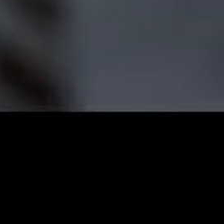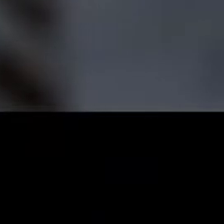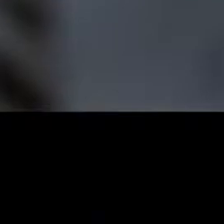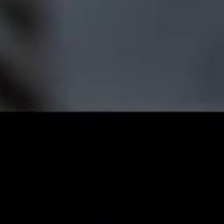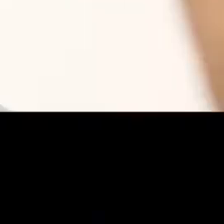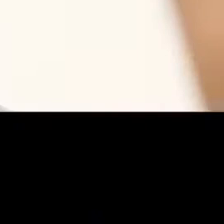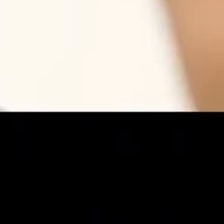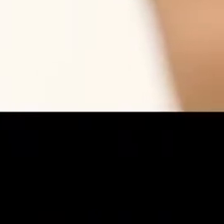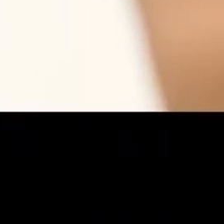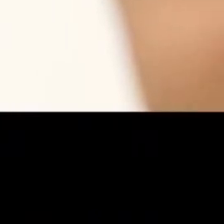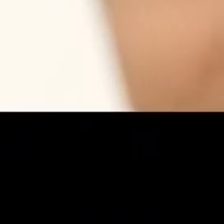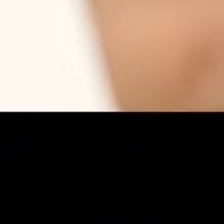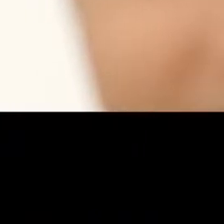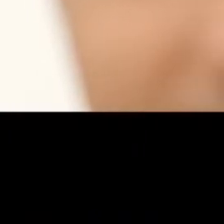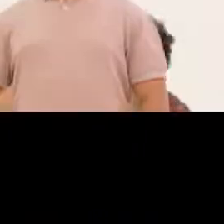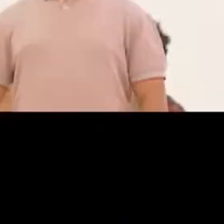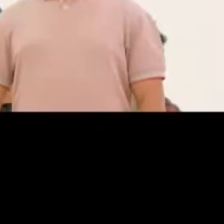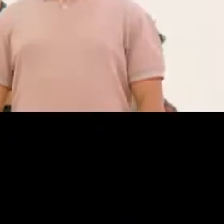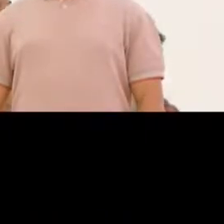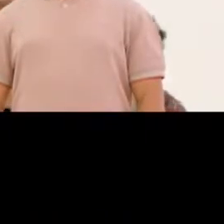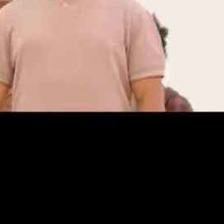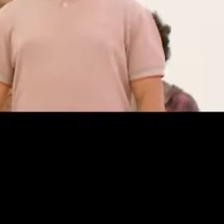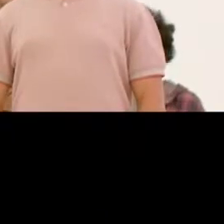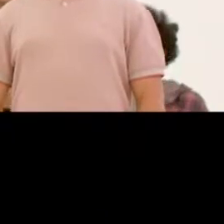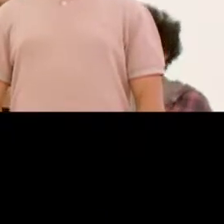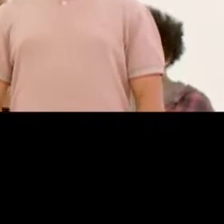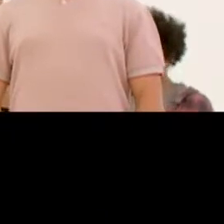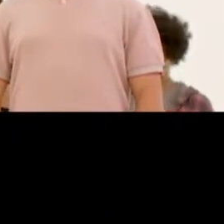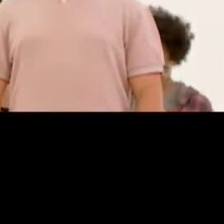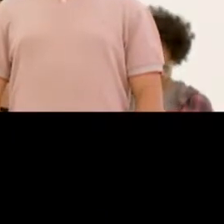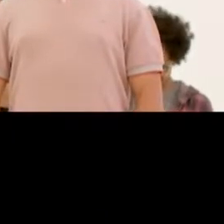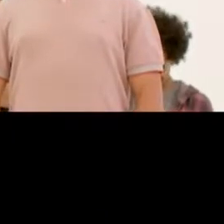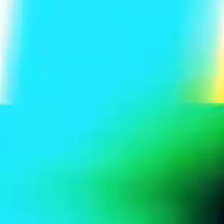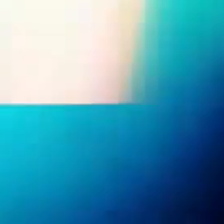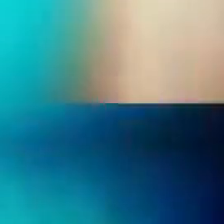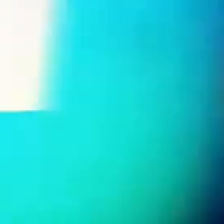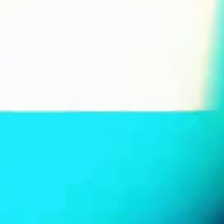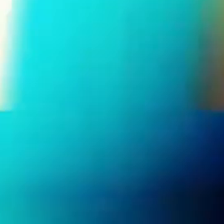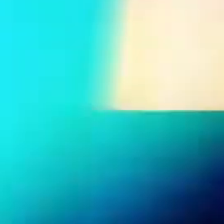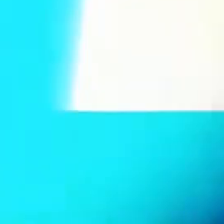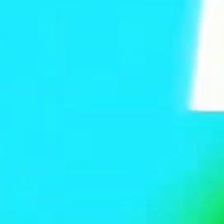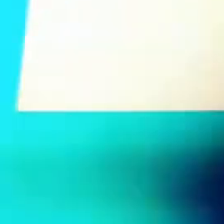de uma grande mudança na educação. Ministério da Educação. Governo Federal.